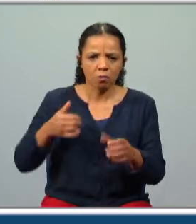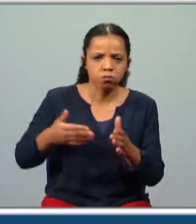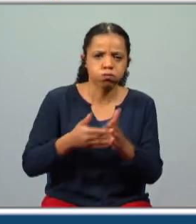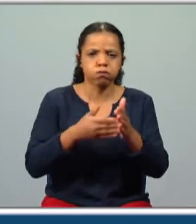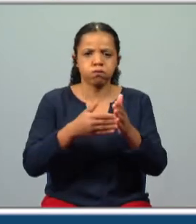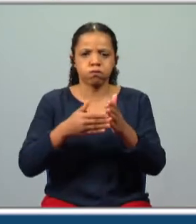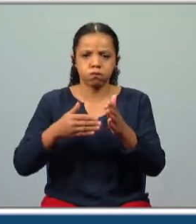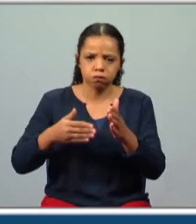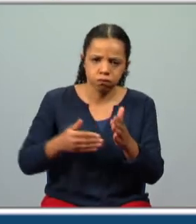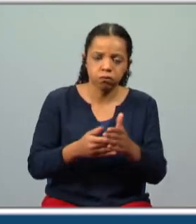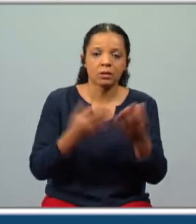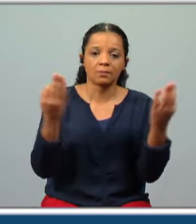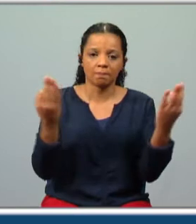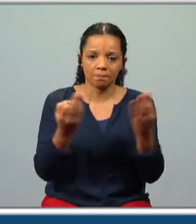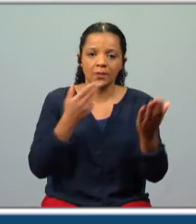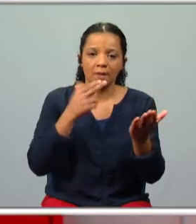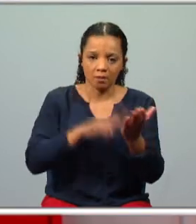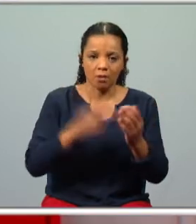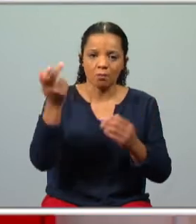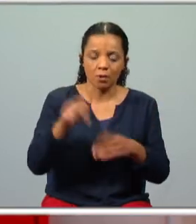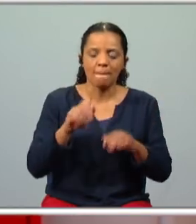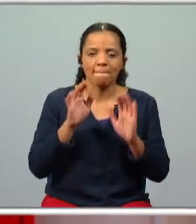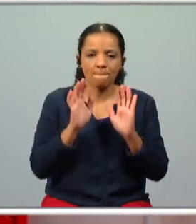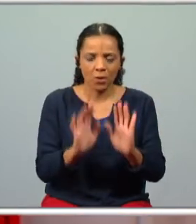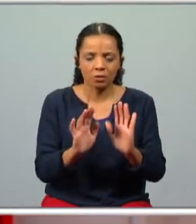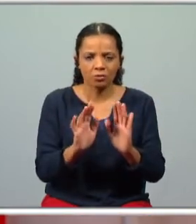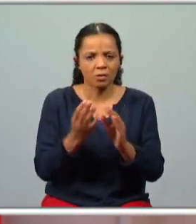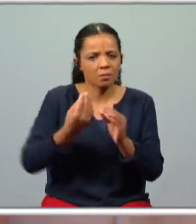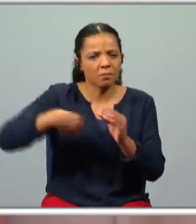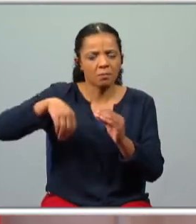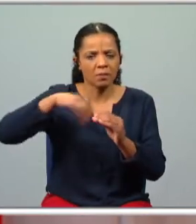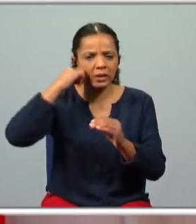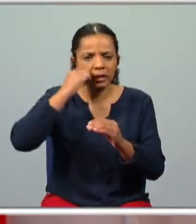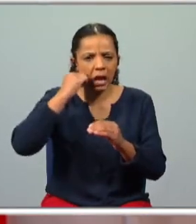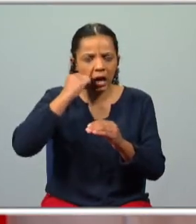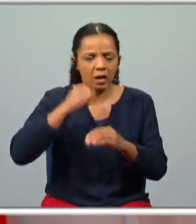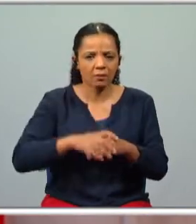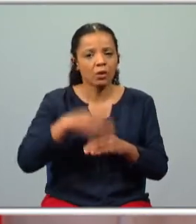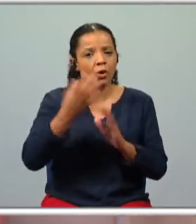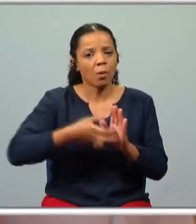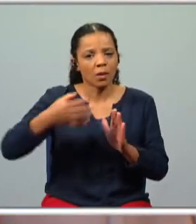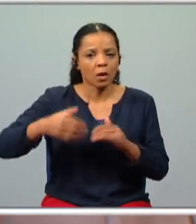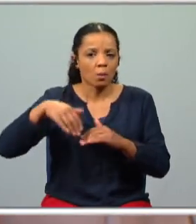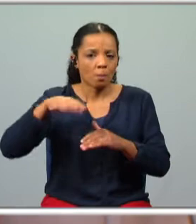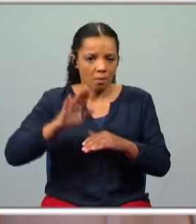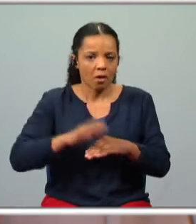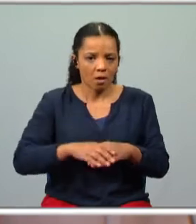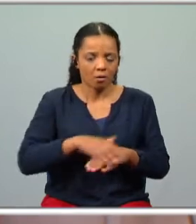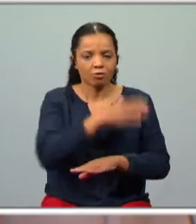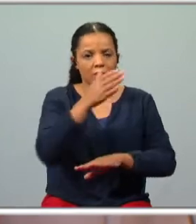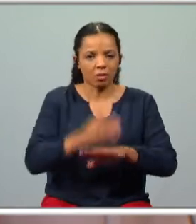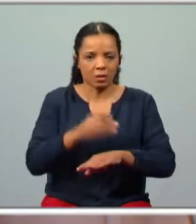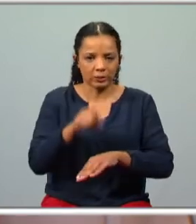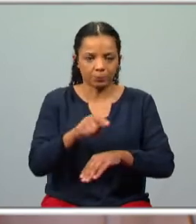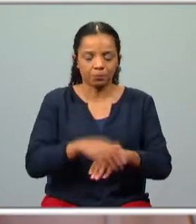rochosa. E era efetivamente o que acontecia. Mas era muito mais grave e muito mais complicado do que aquilo que tinham vivido até ali.